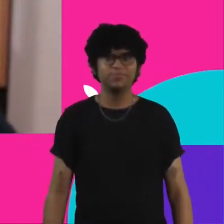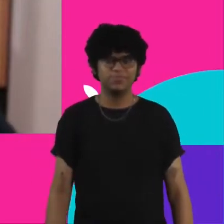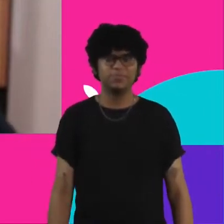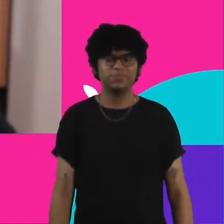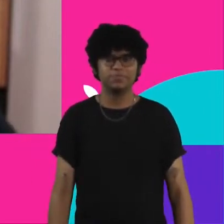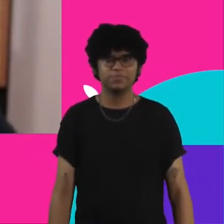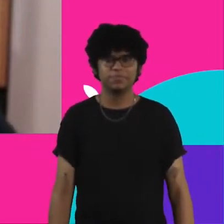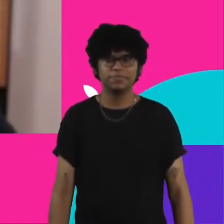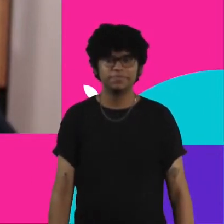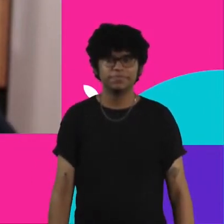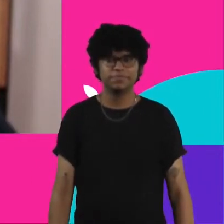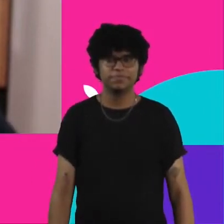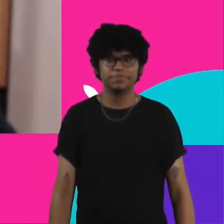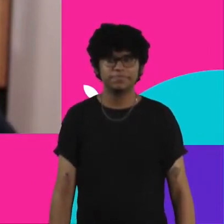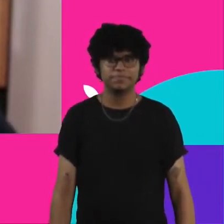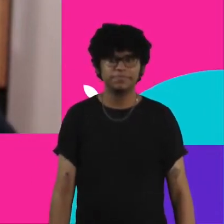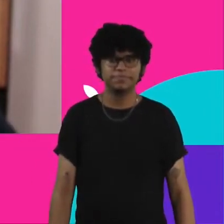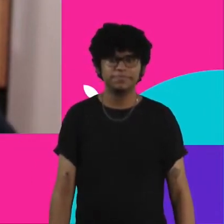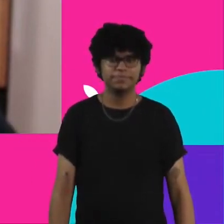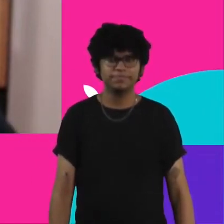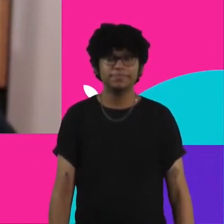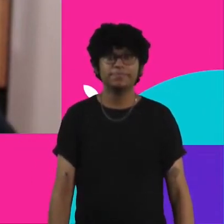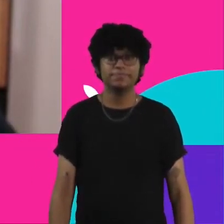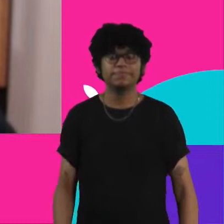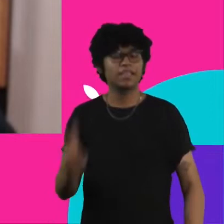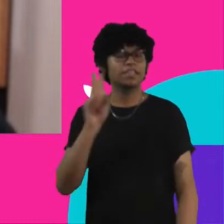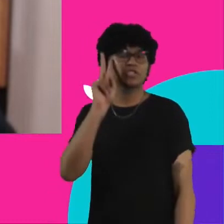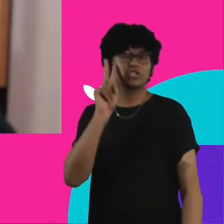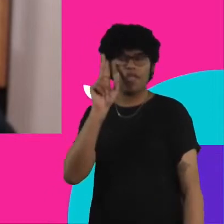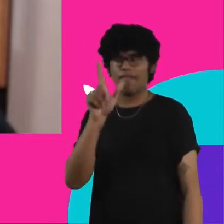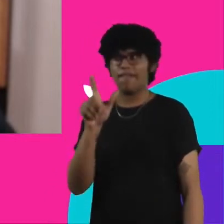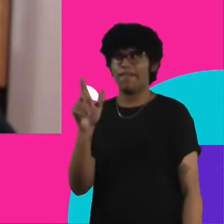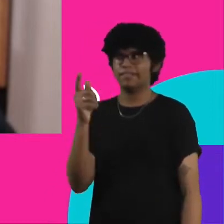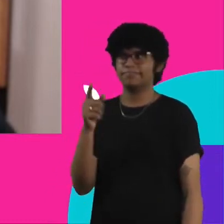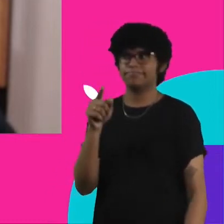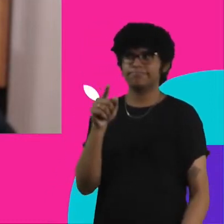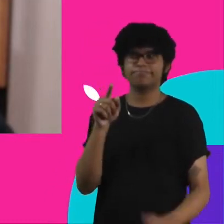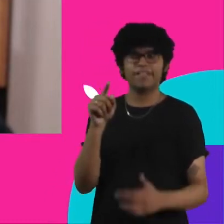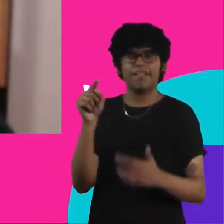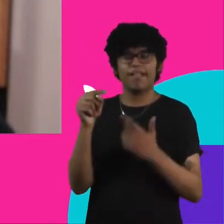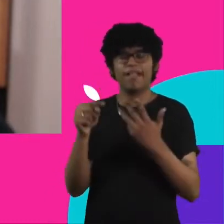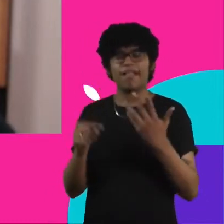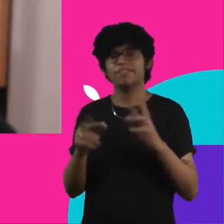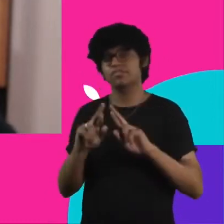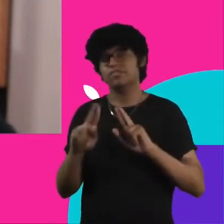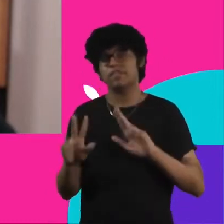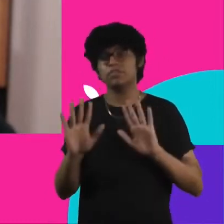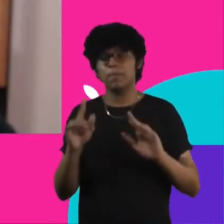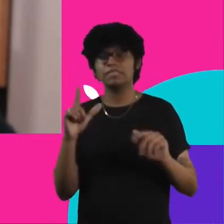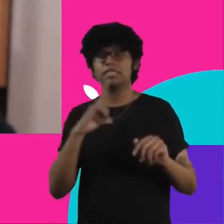E essas histórias, né, elas são de aspectos diferentes, mas elas têm um ponto em comum,